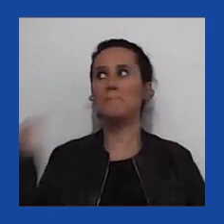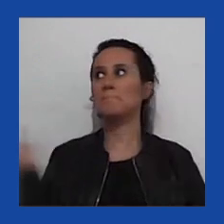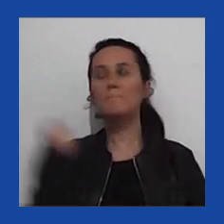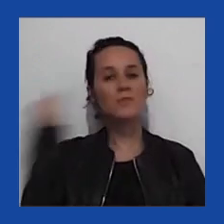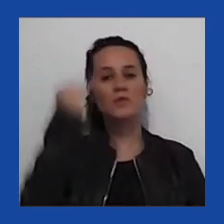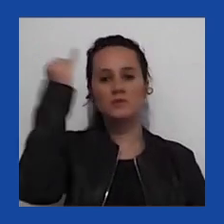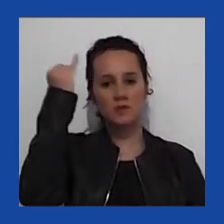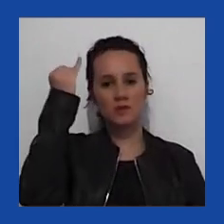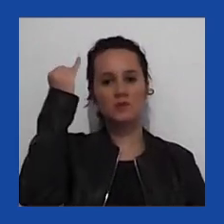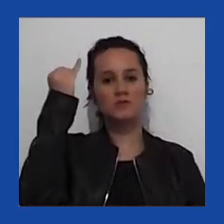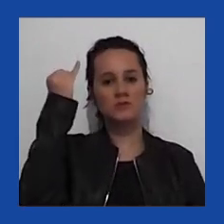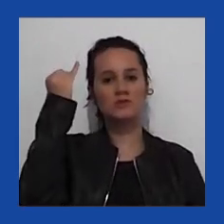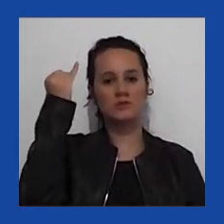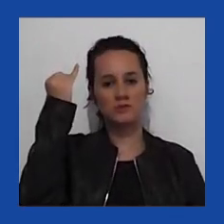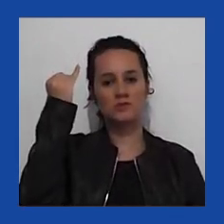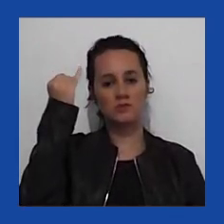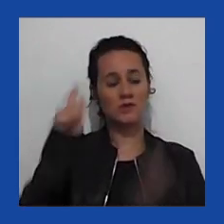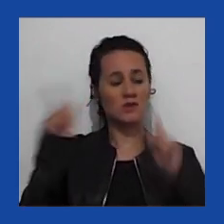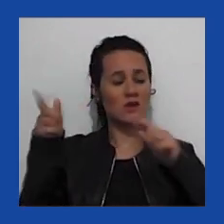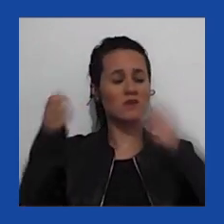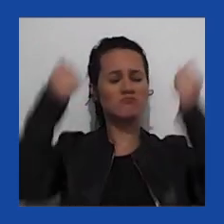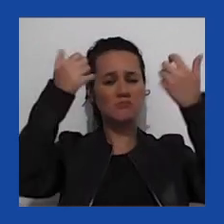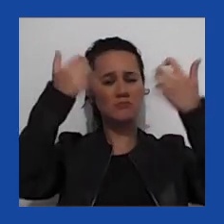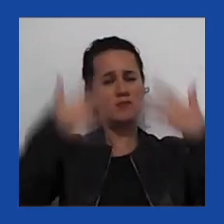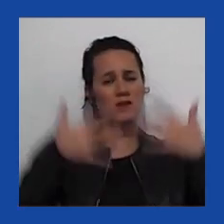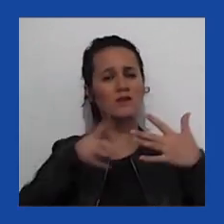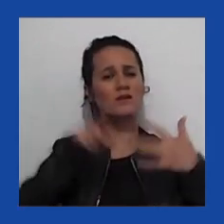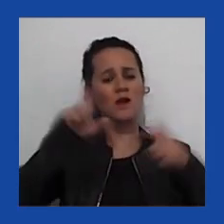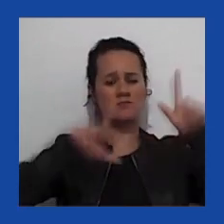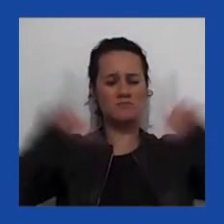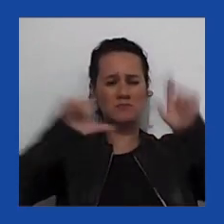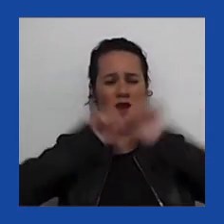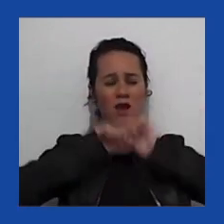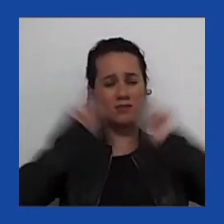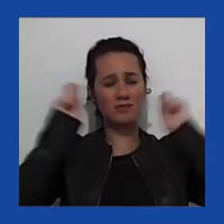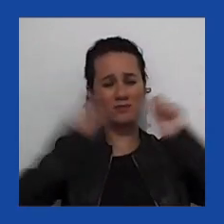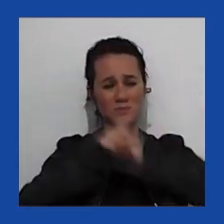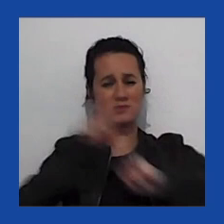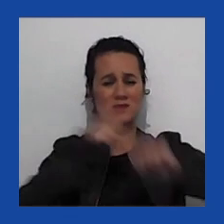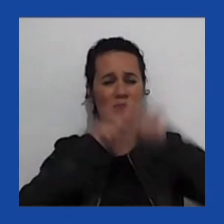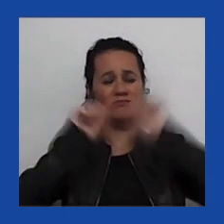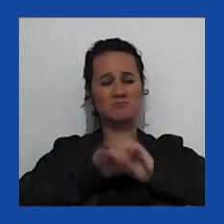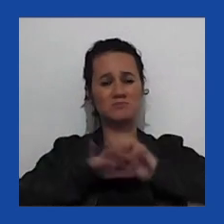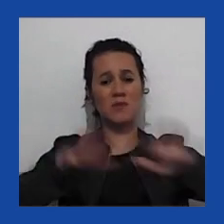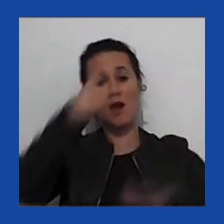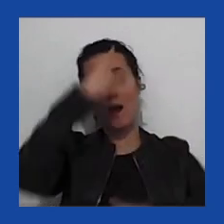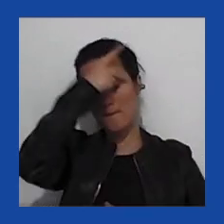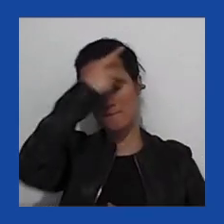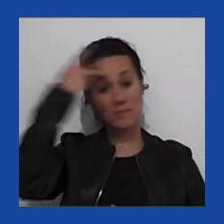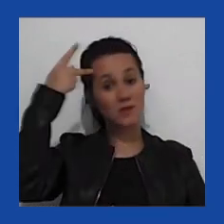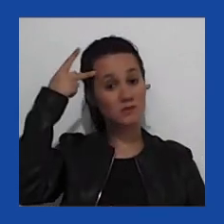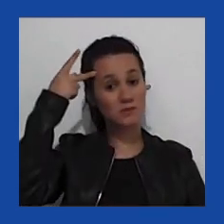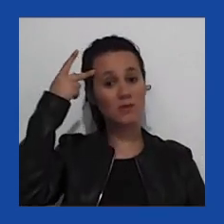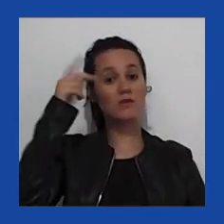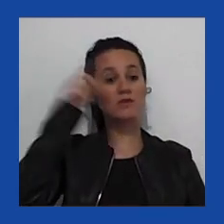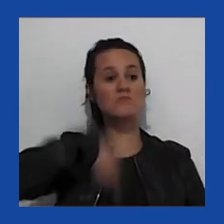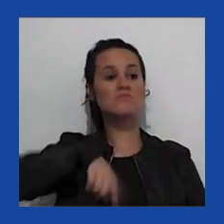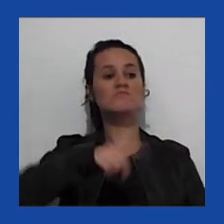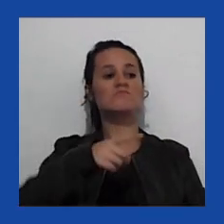e ele fala como a mídia social pode agregar pessoas que na vida